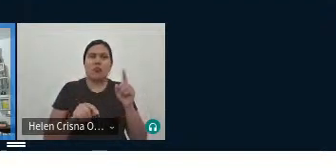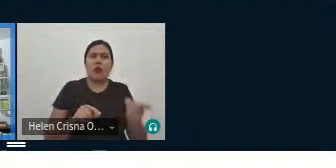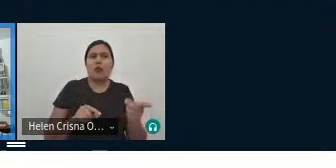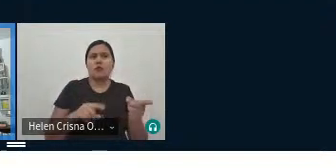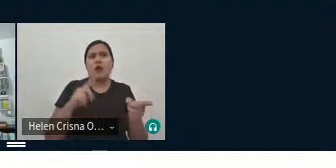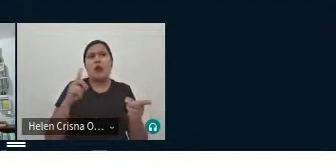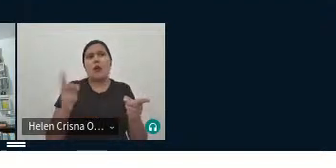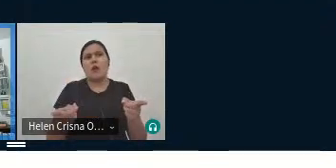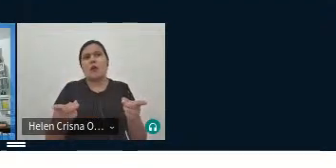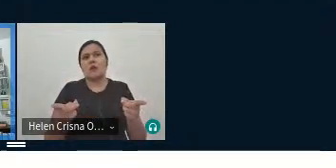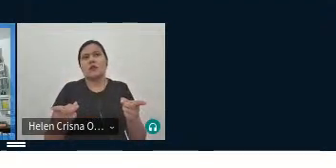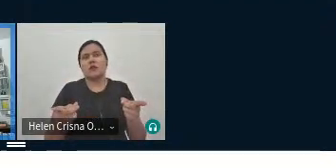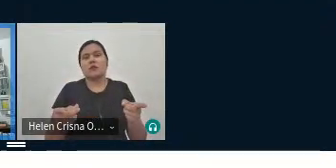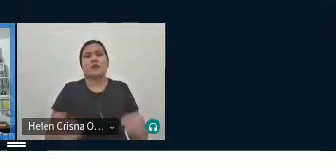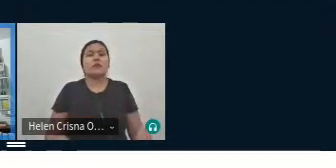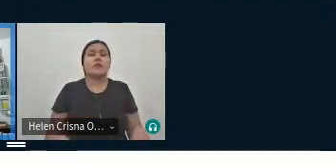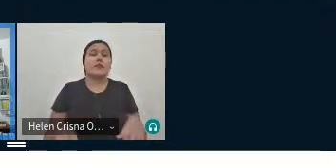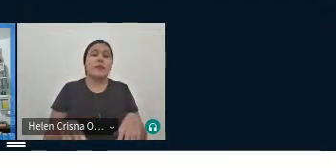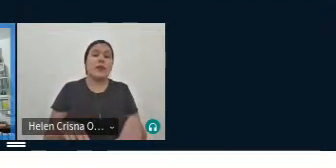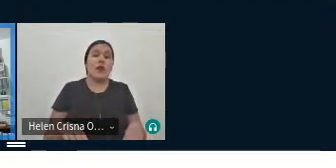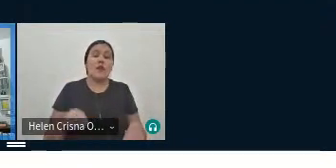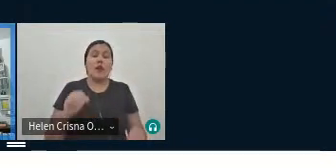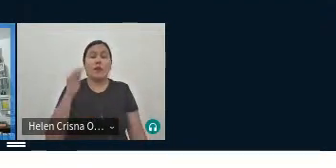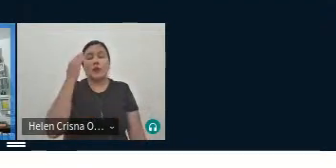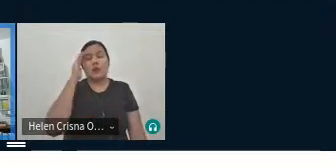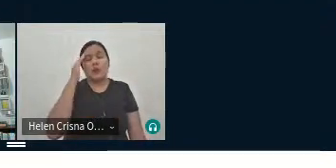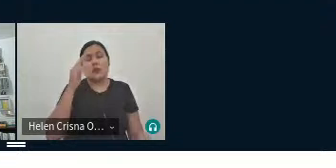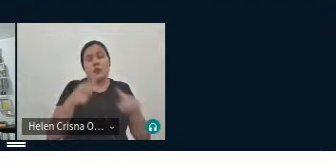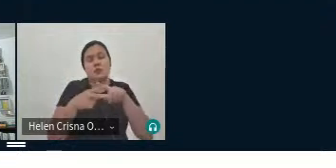ele falou, nós iremos entender as duas,